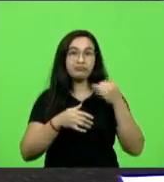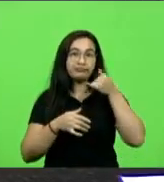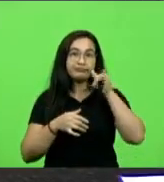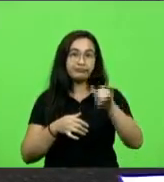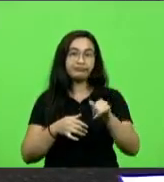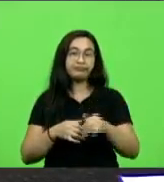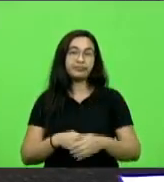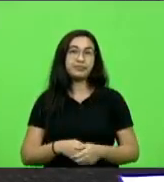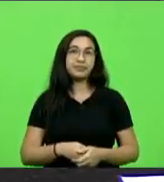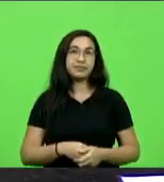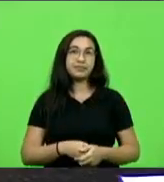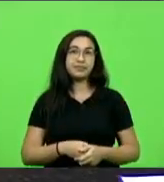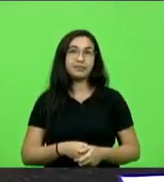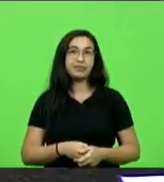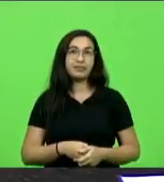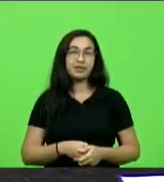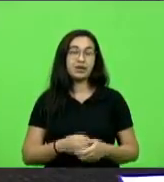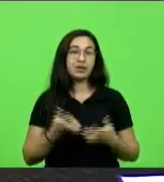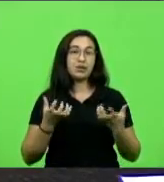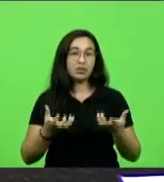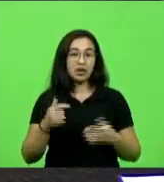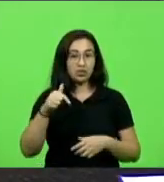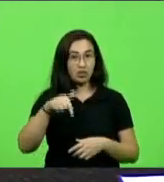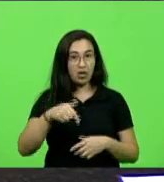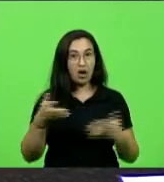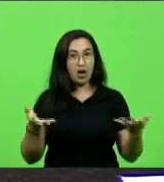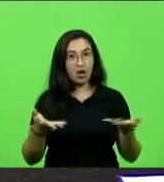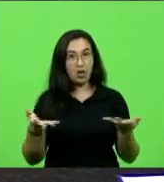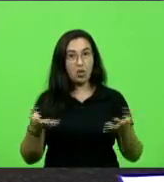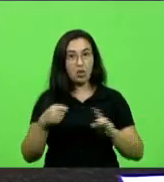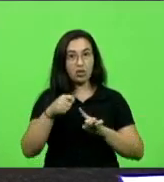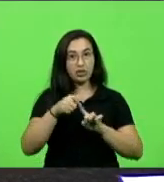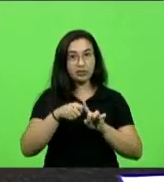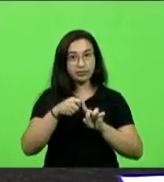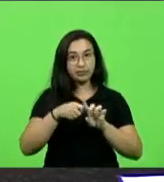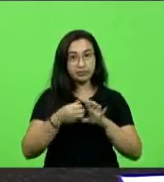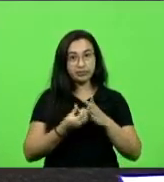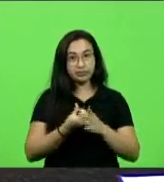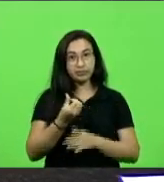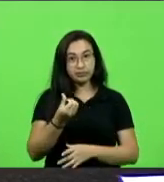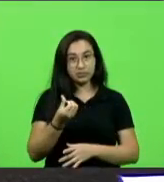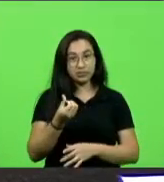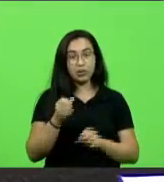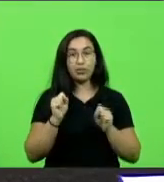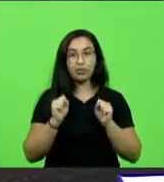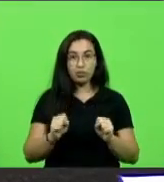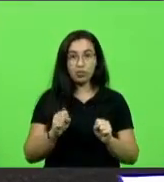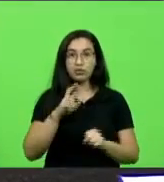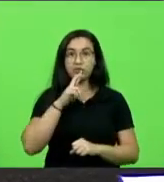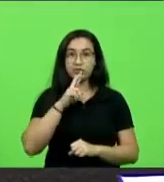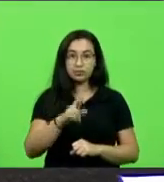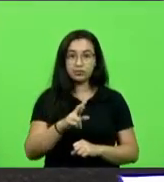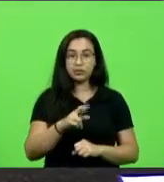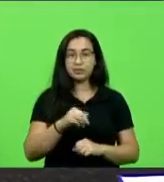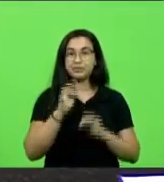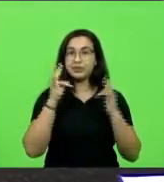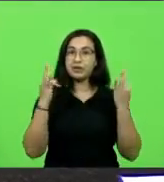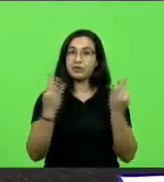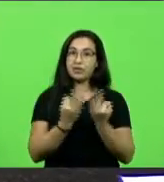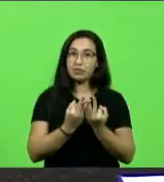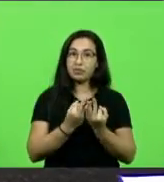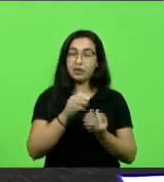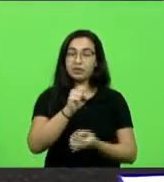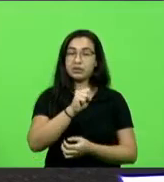Eu realmente espero que neste semestre, o quanto antes, nós possamos resolver essa situação. As famílias catarinenses